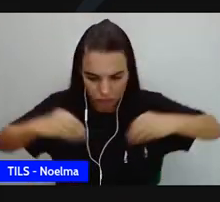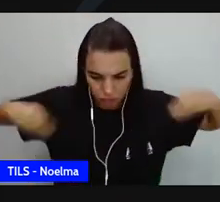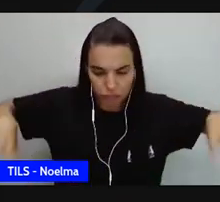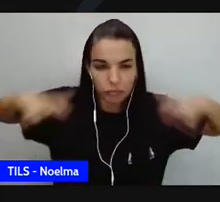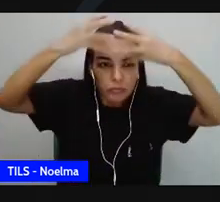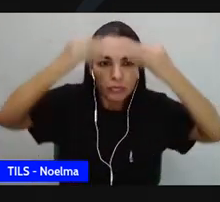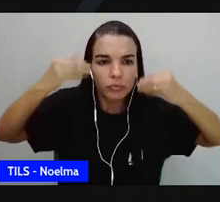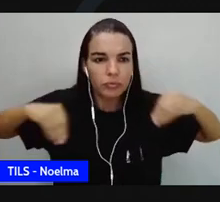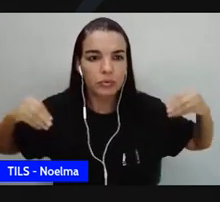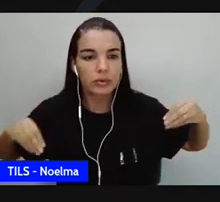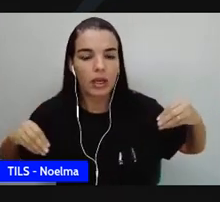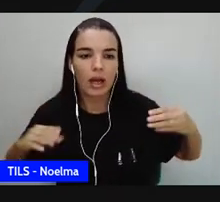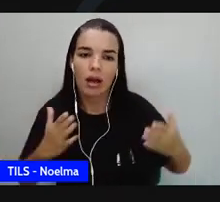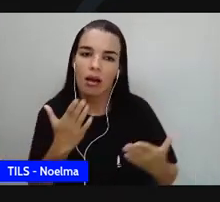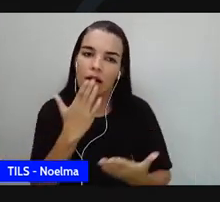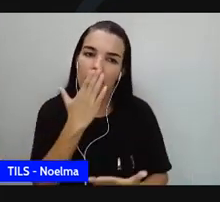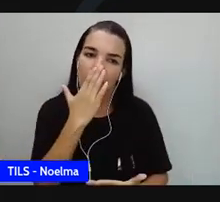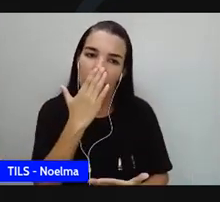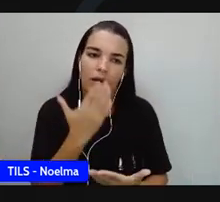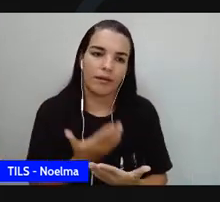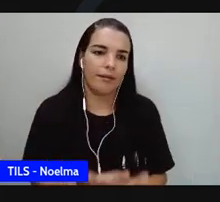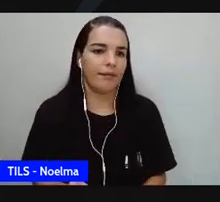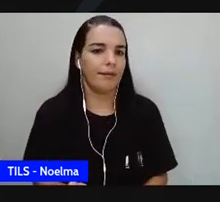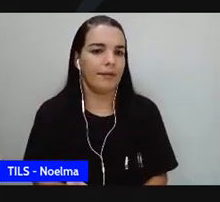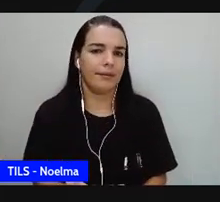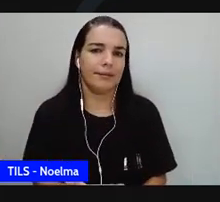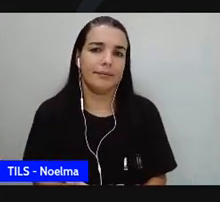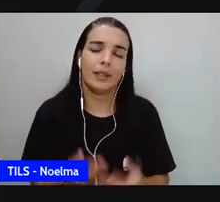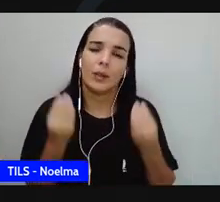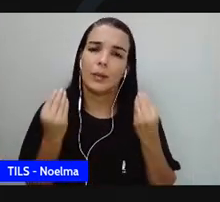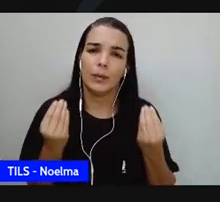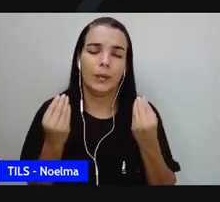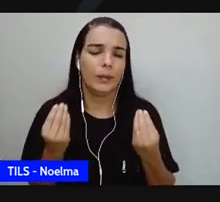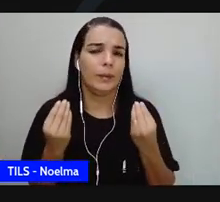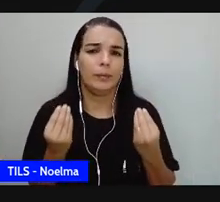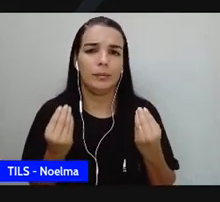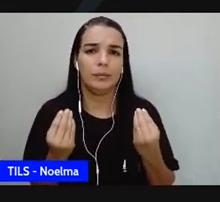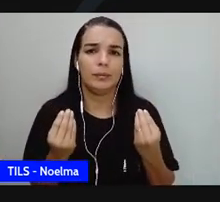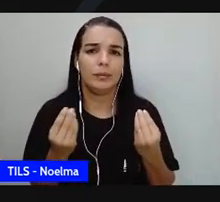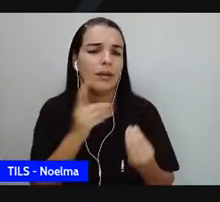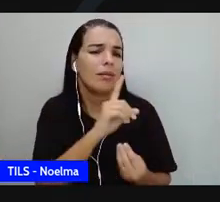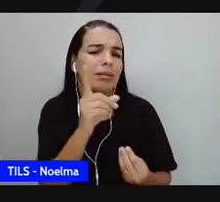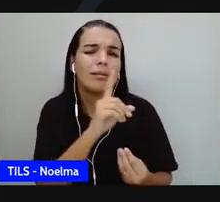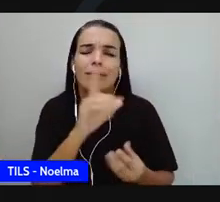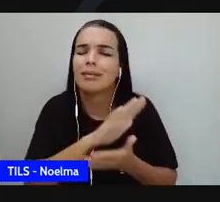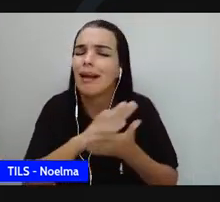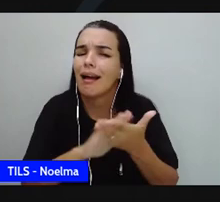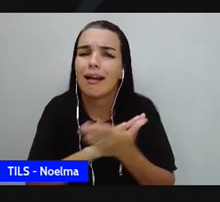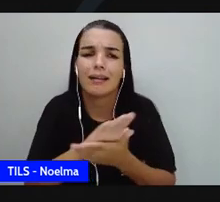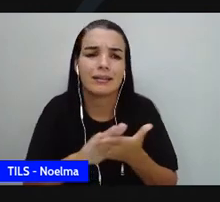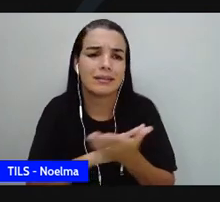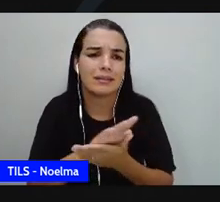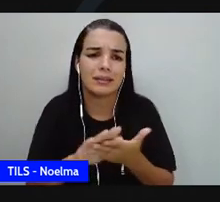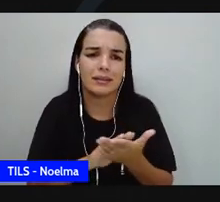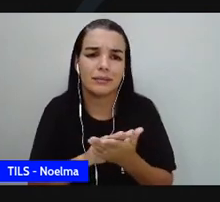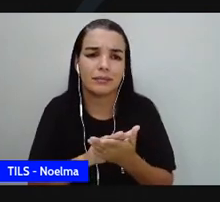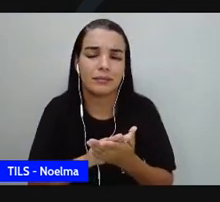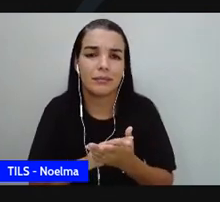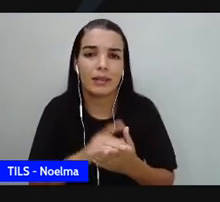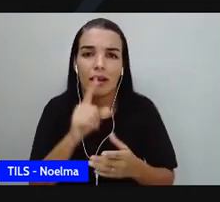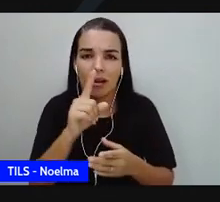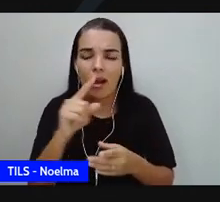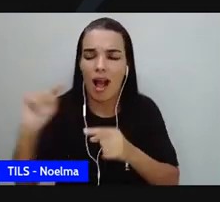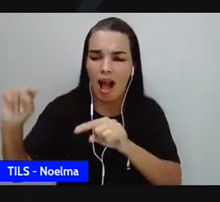porque para ler era para fazer feitiço. imagina isso. E não tinha nada disso. Olha só, acusada de roubo,